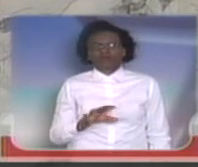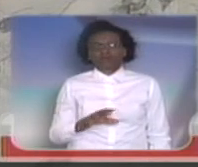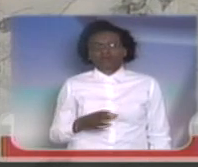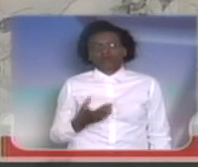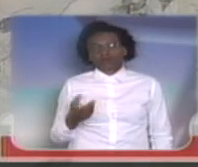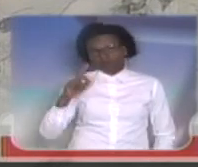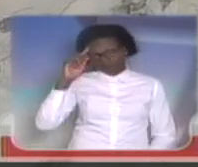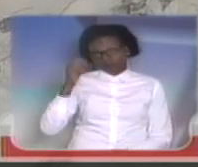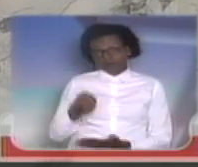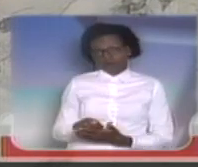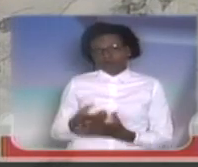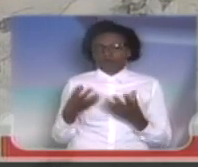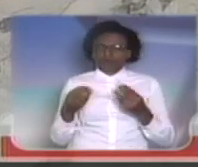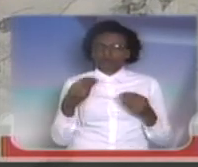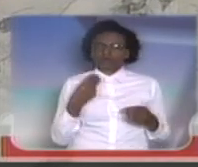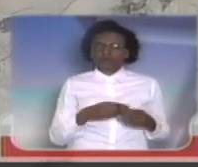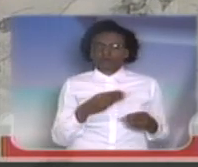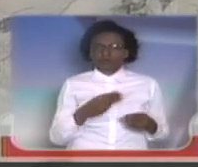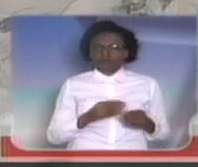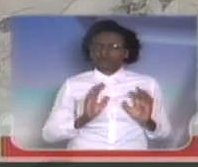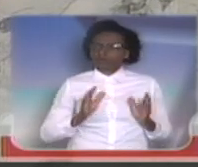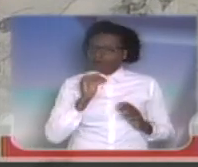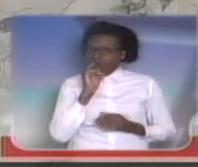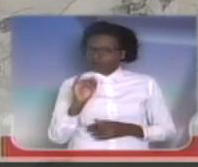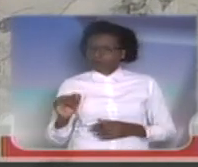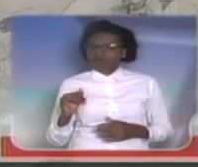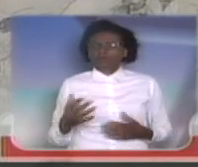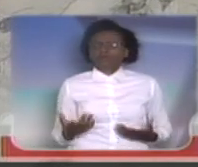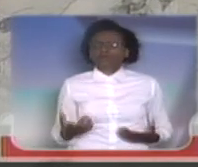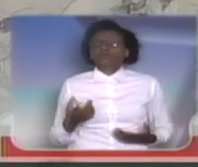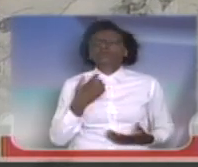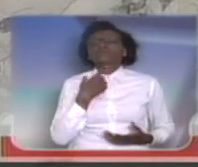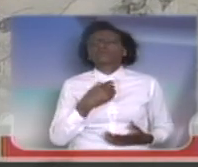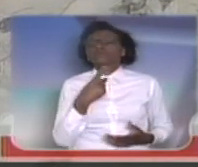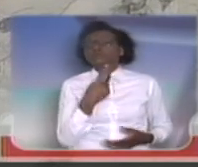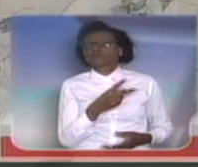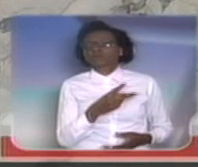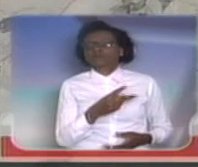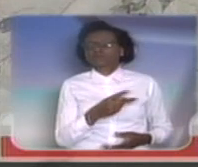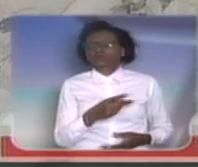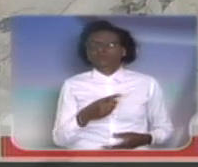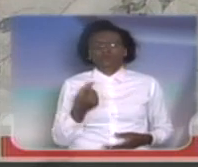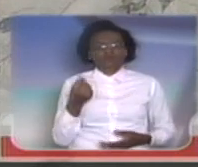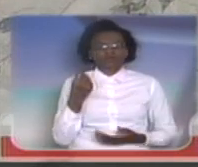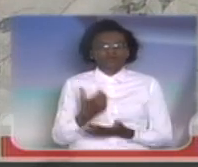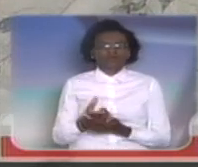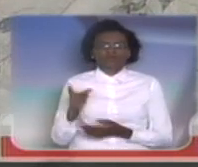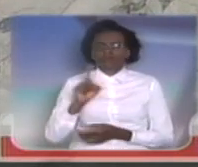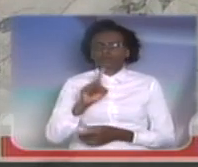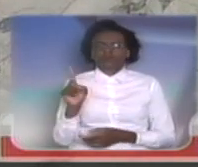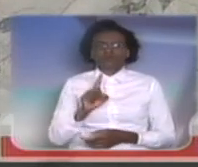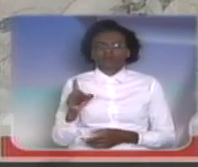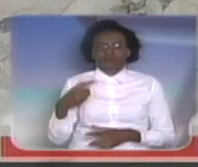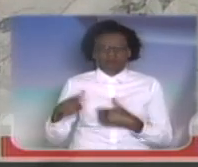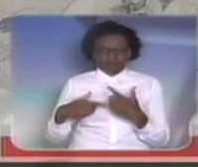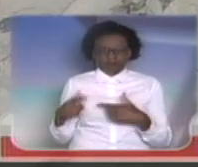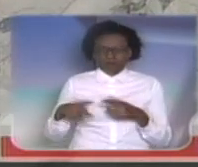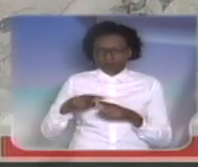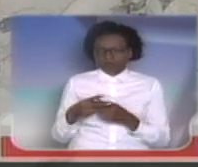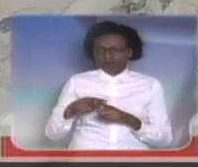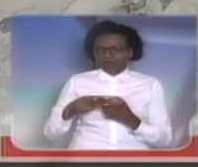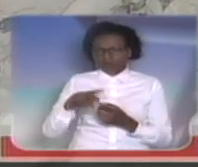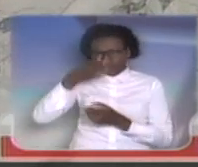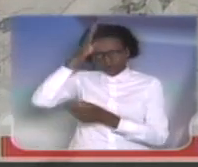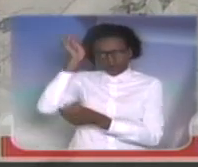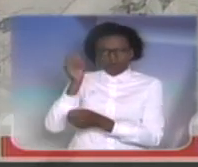decisão, muitos municípios já notificaram suas intenções em não mais contribuírem para os serviços de manutenção do